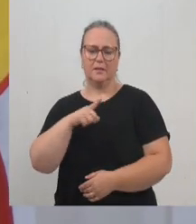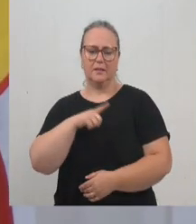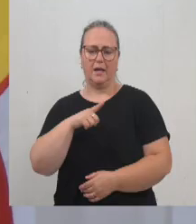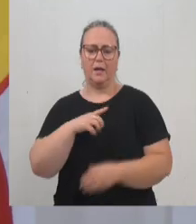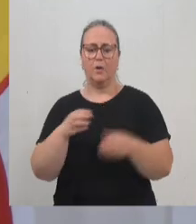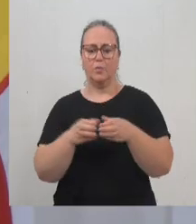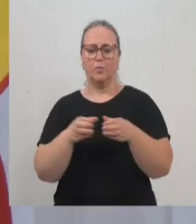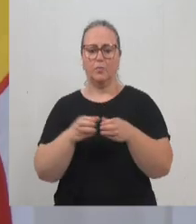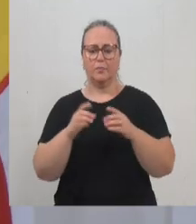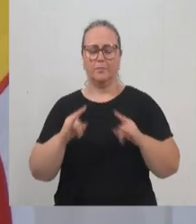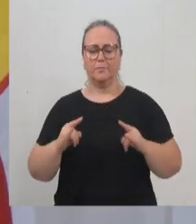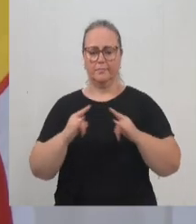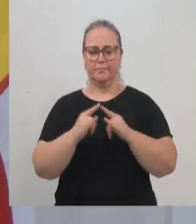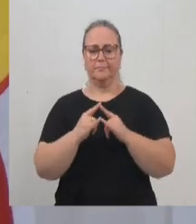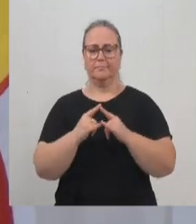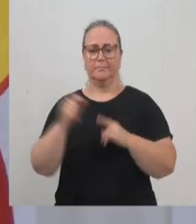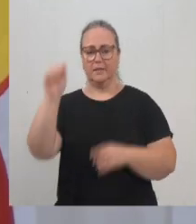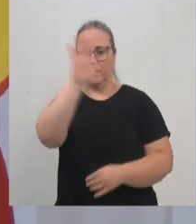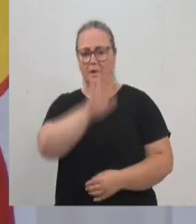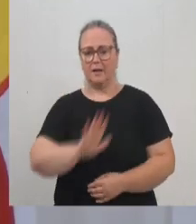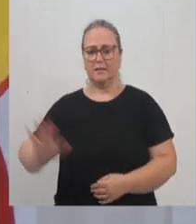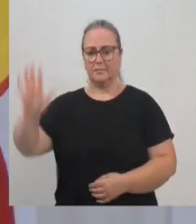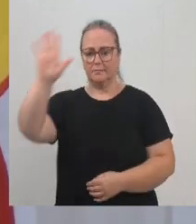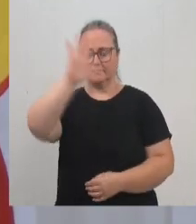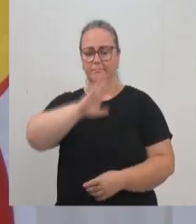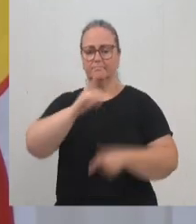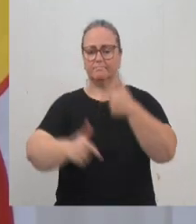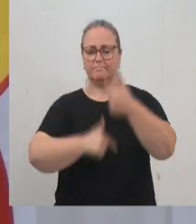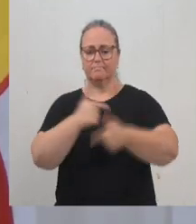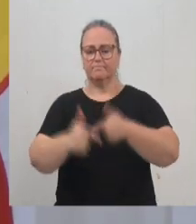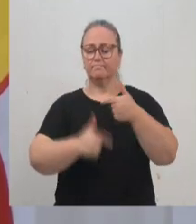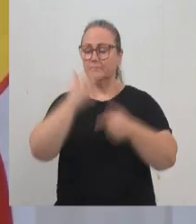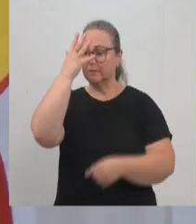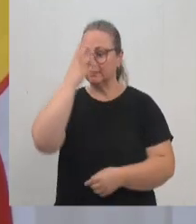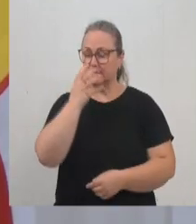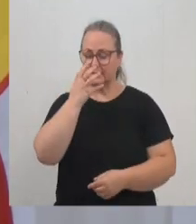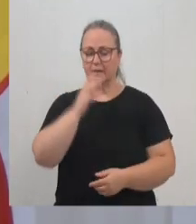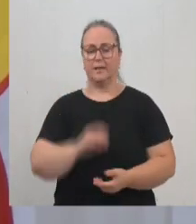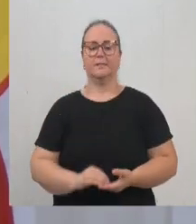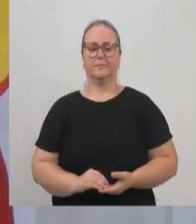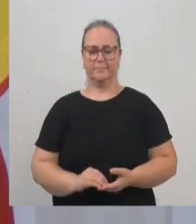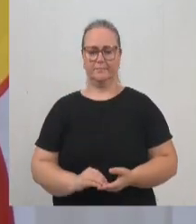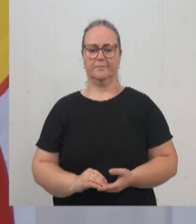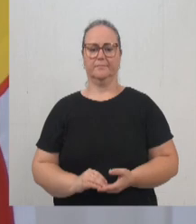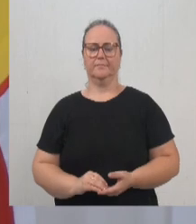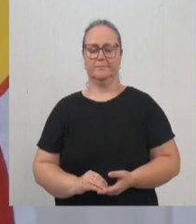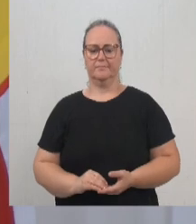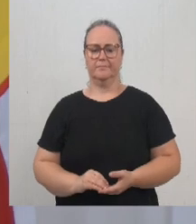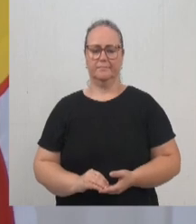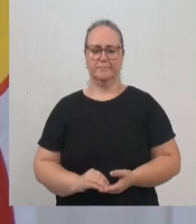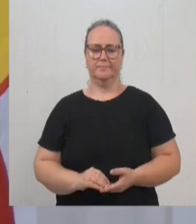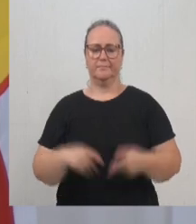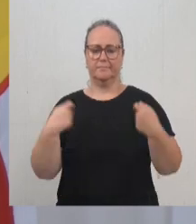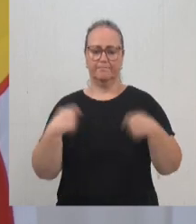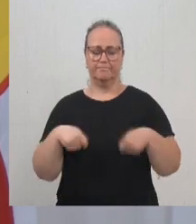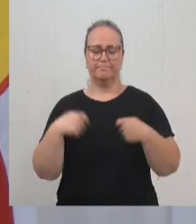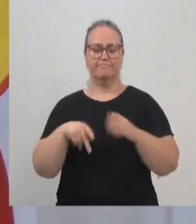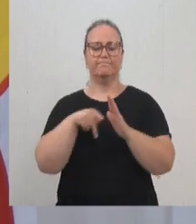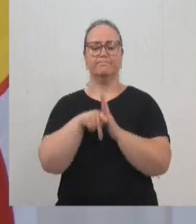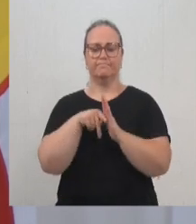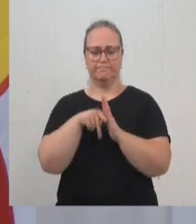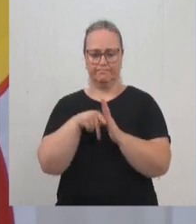respeito nacionalmente de um trabalho sério. Então, é essencial que isso seja investigado.